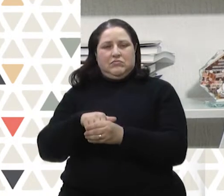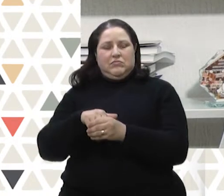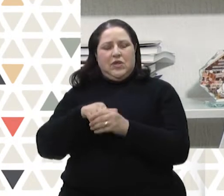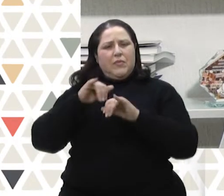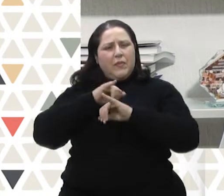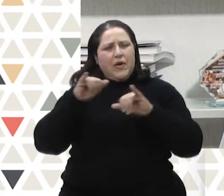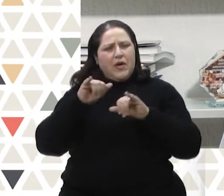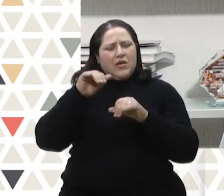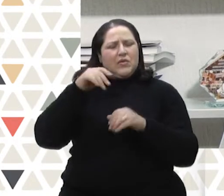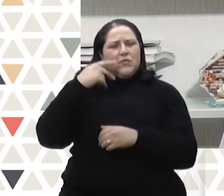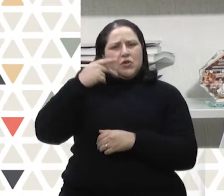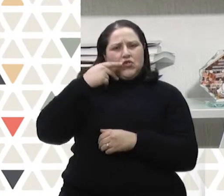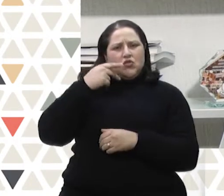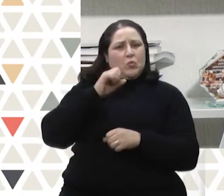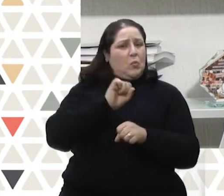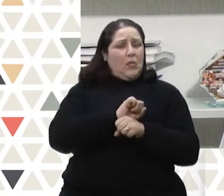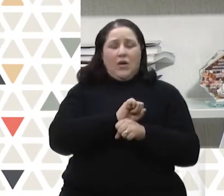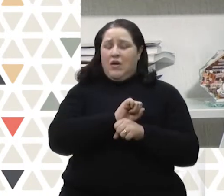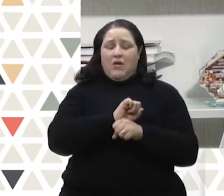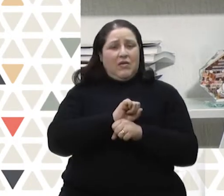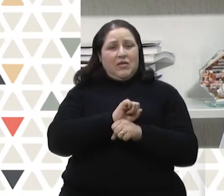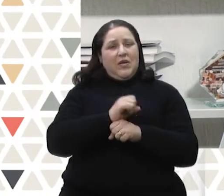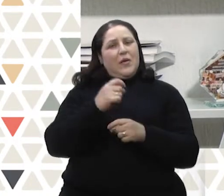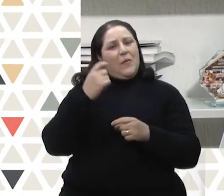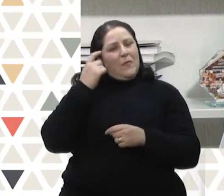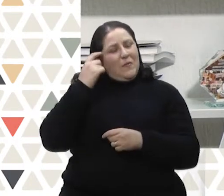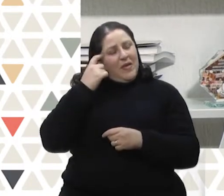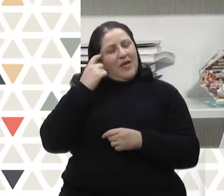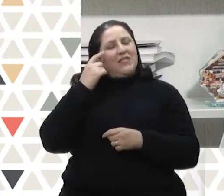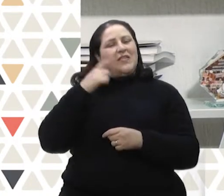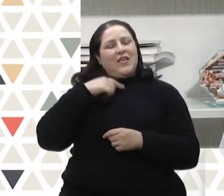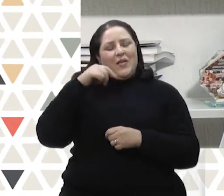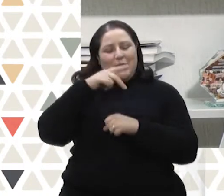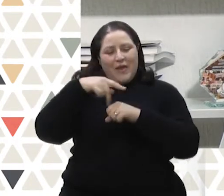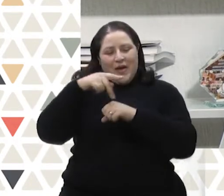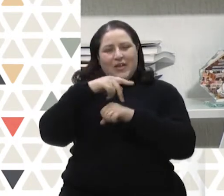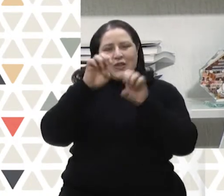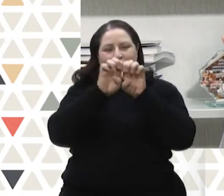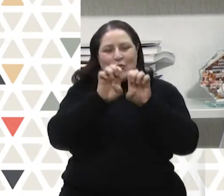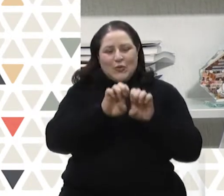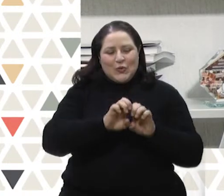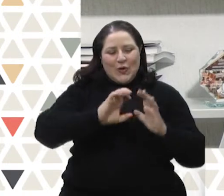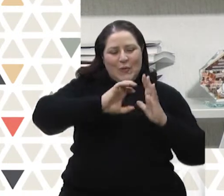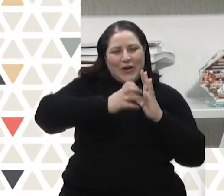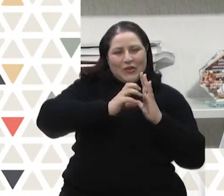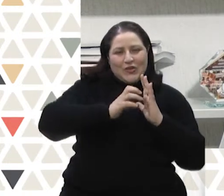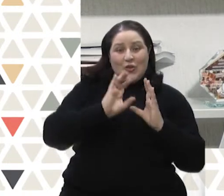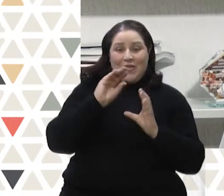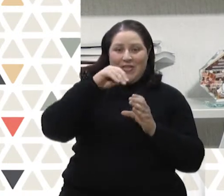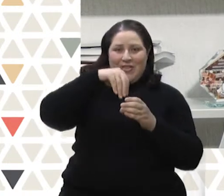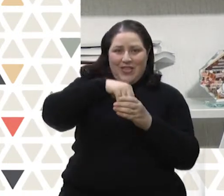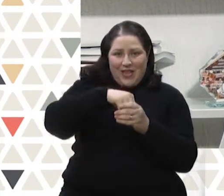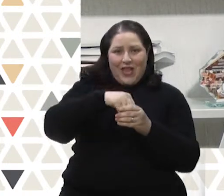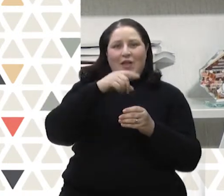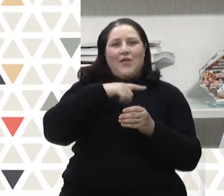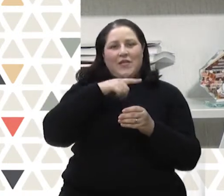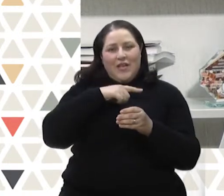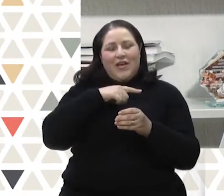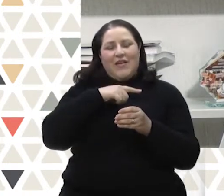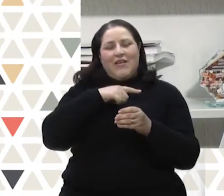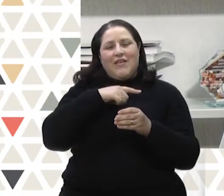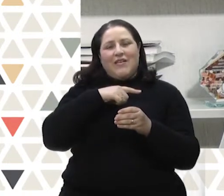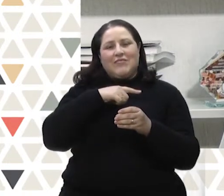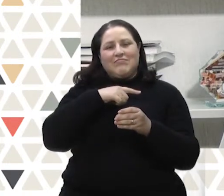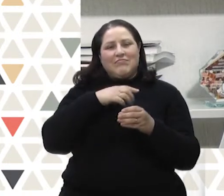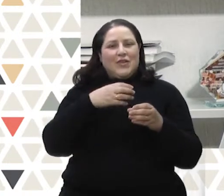para, na verdade. Se nós pararmos para pensarmos que vivemos num país estruturado por partidos políticos, dentro dos próprios partidos vai